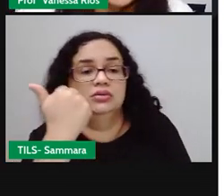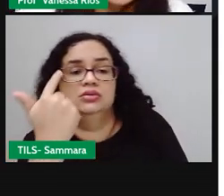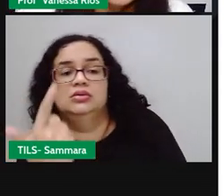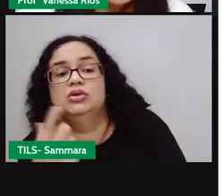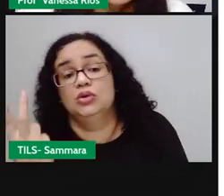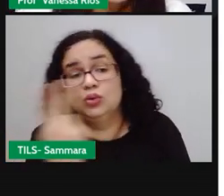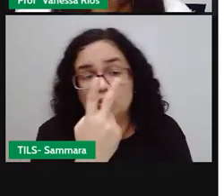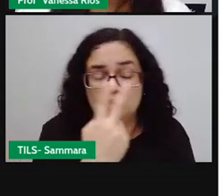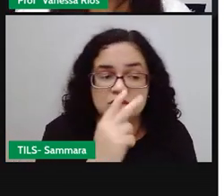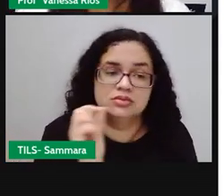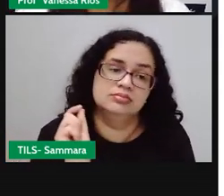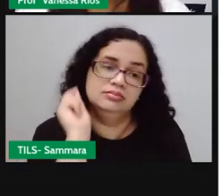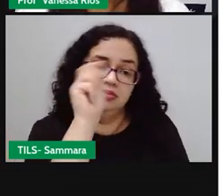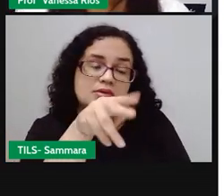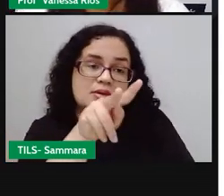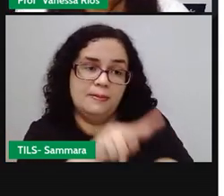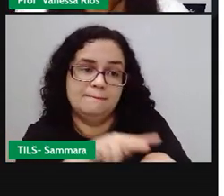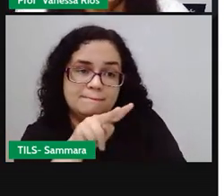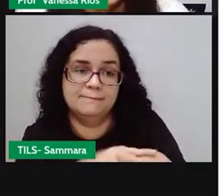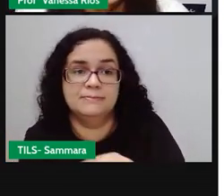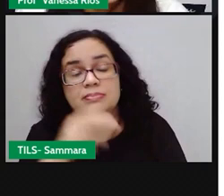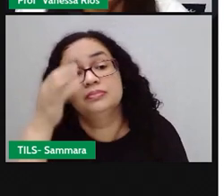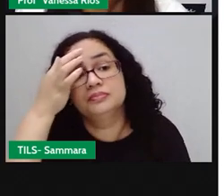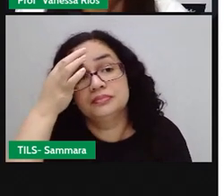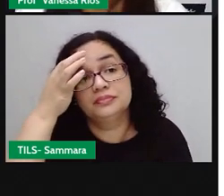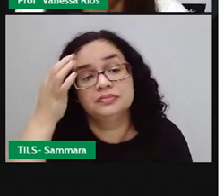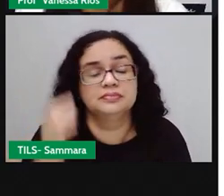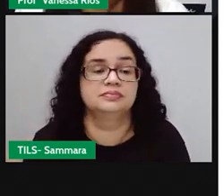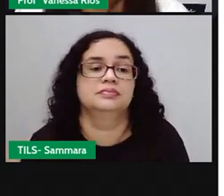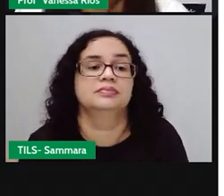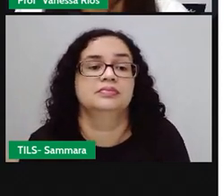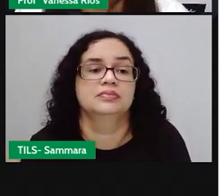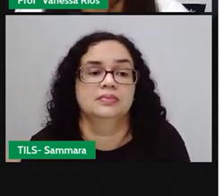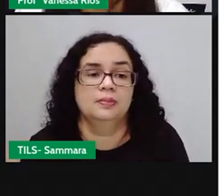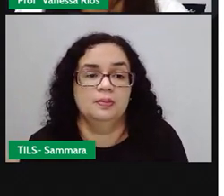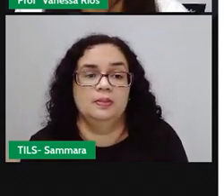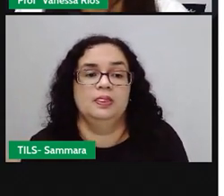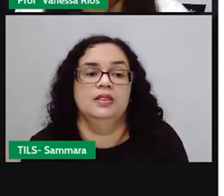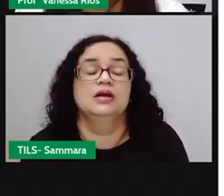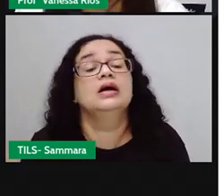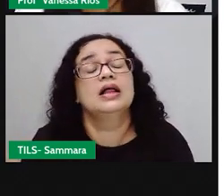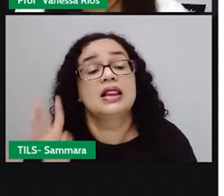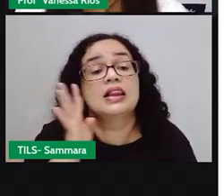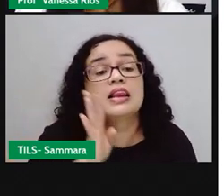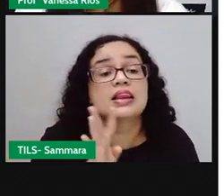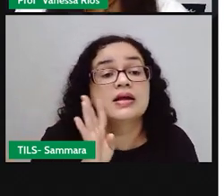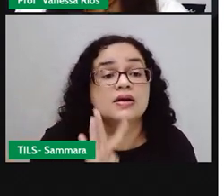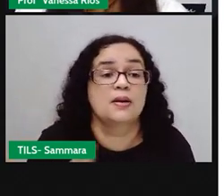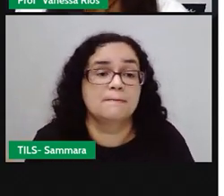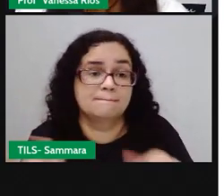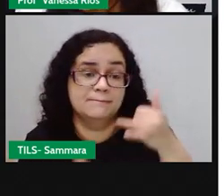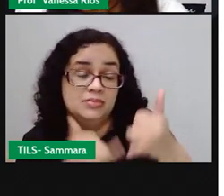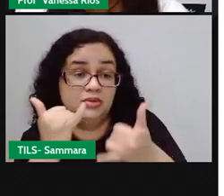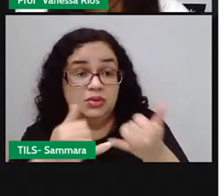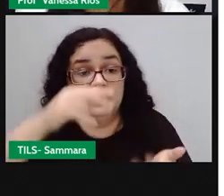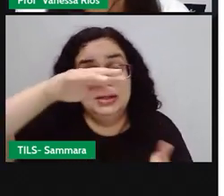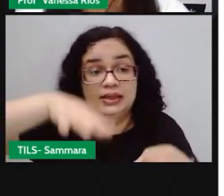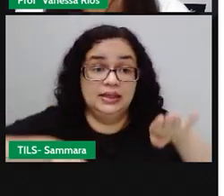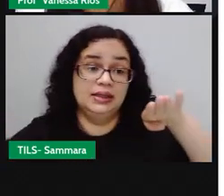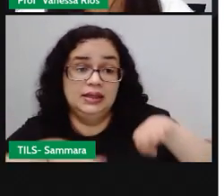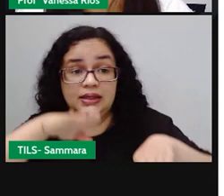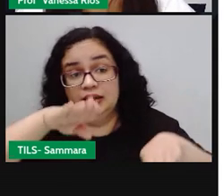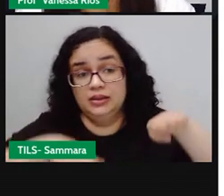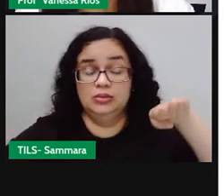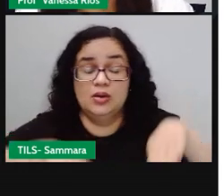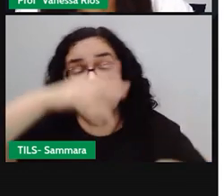joga na casa 2. Aí, vai ter duas rodadas. É interessante porque trabalha com equilíbrio também,